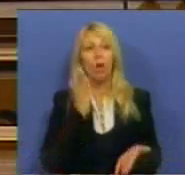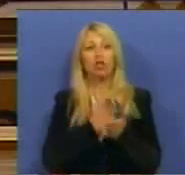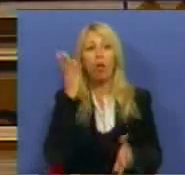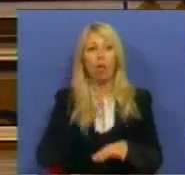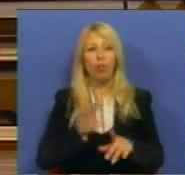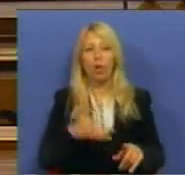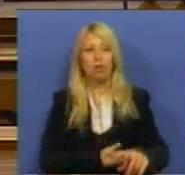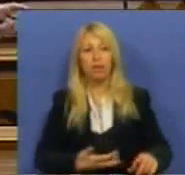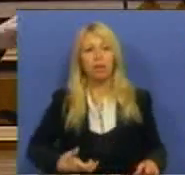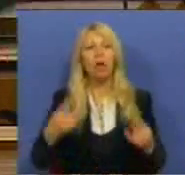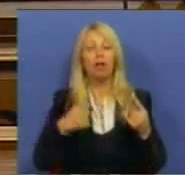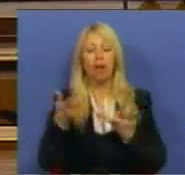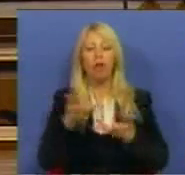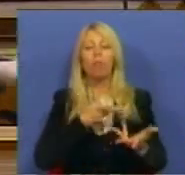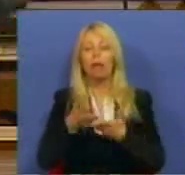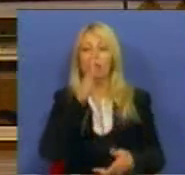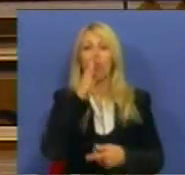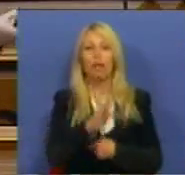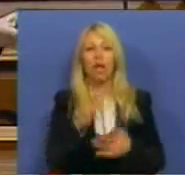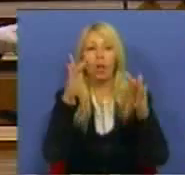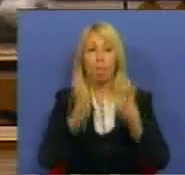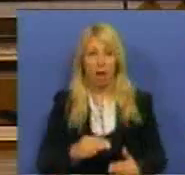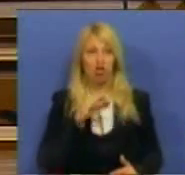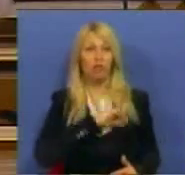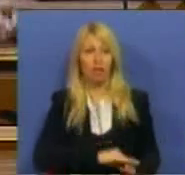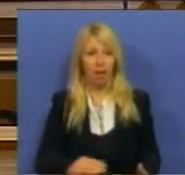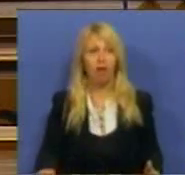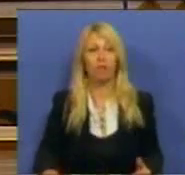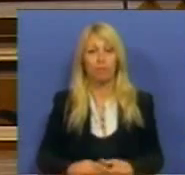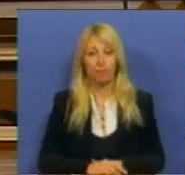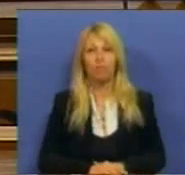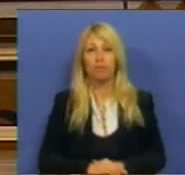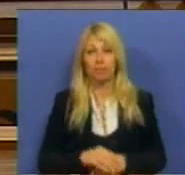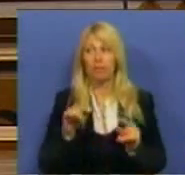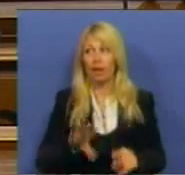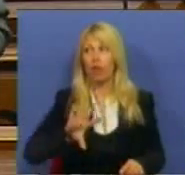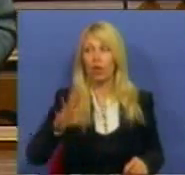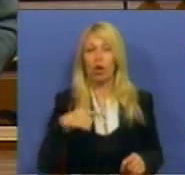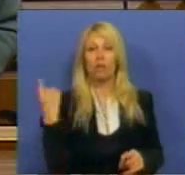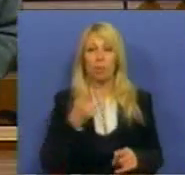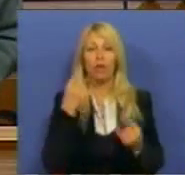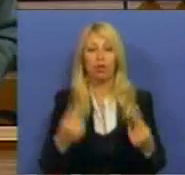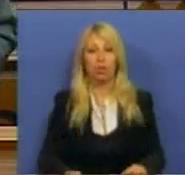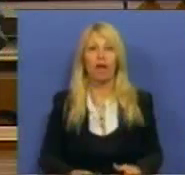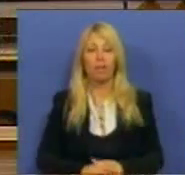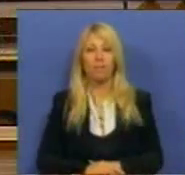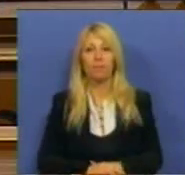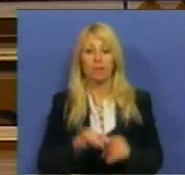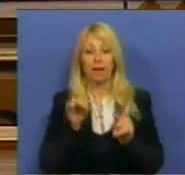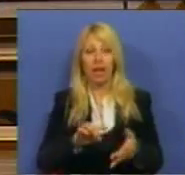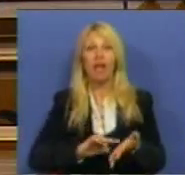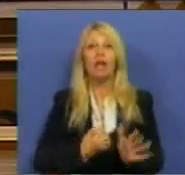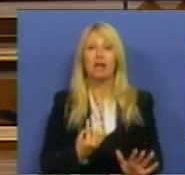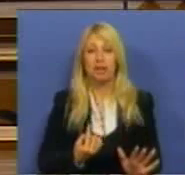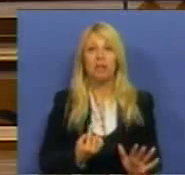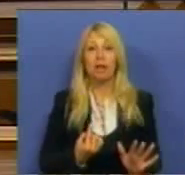desemprego, têm uma relação direta com os baixos salários que são praticados no nosso país. E esta necessidade